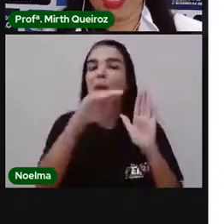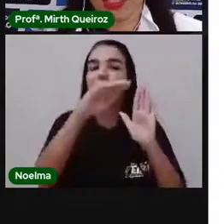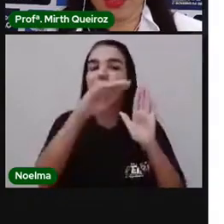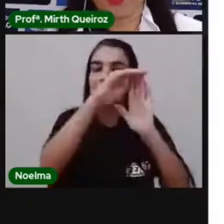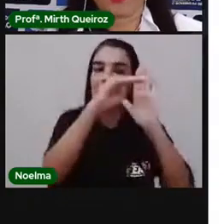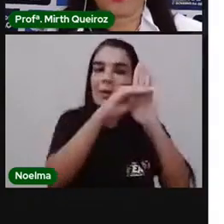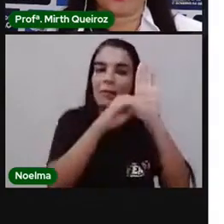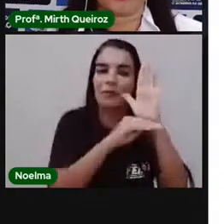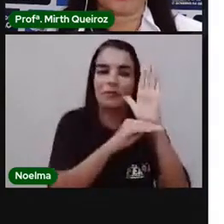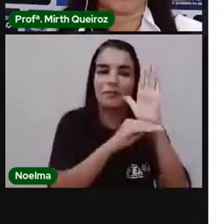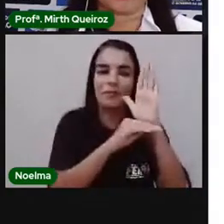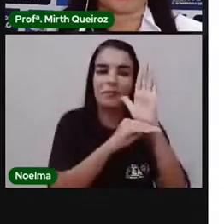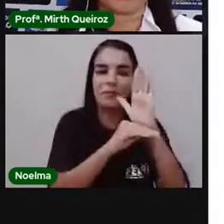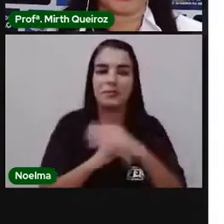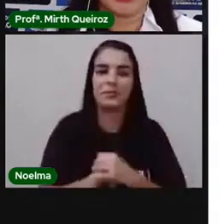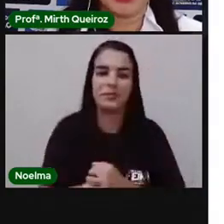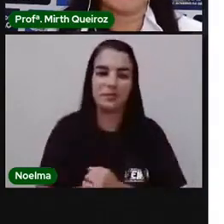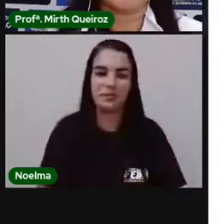e fim.